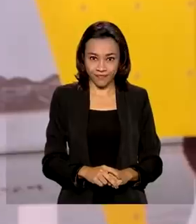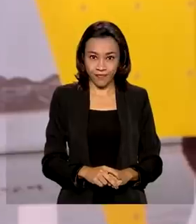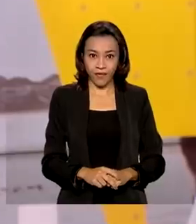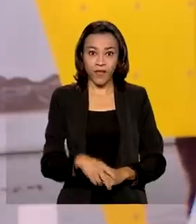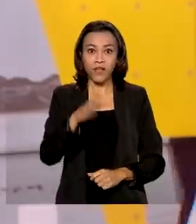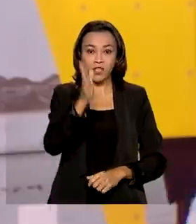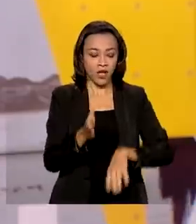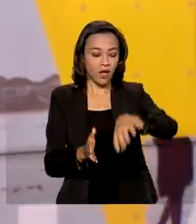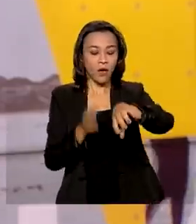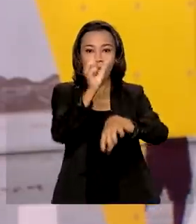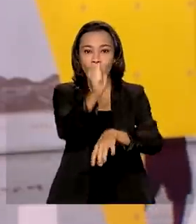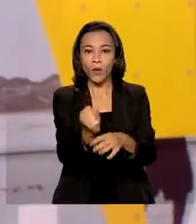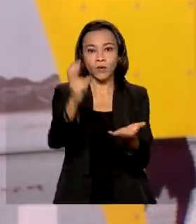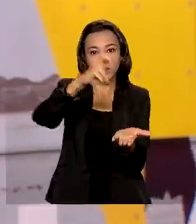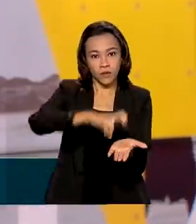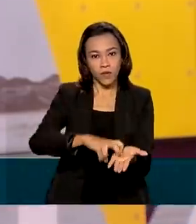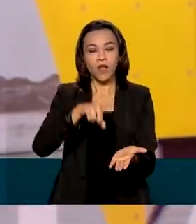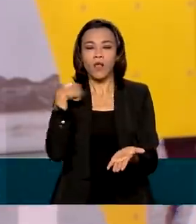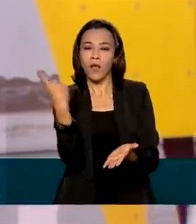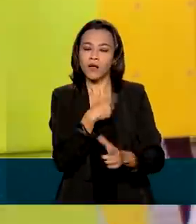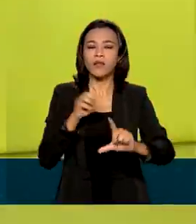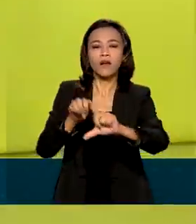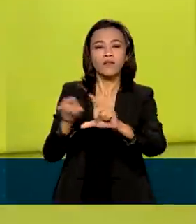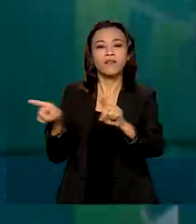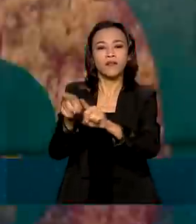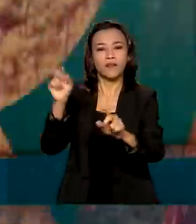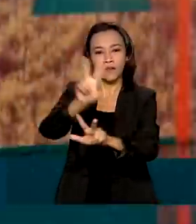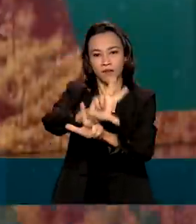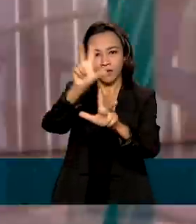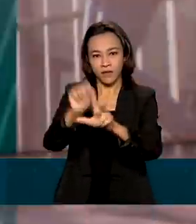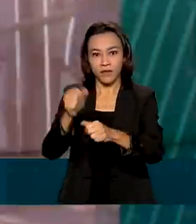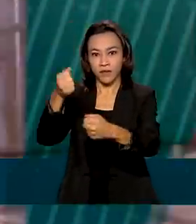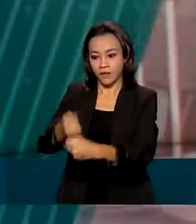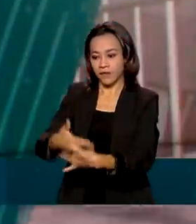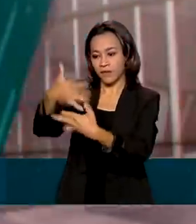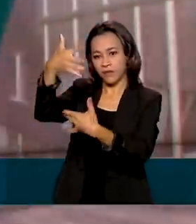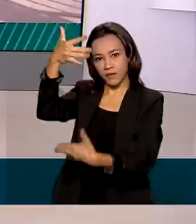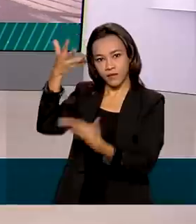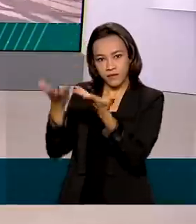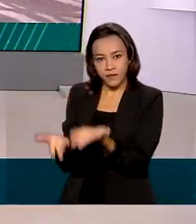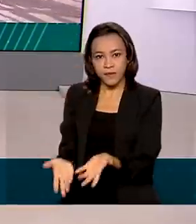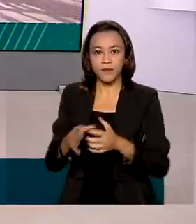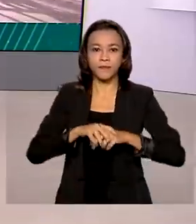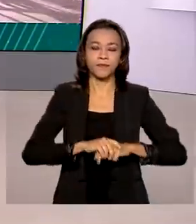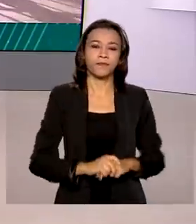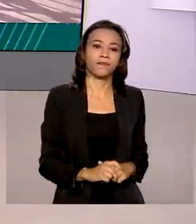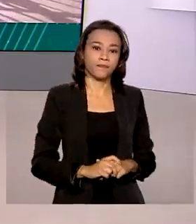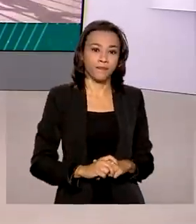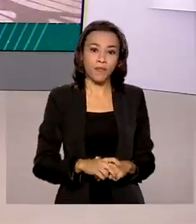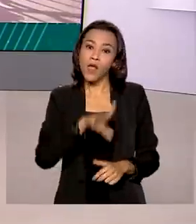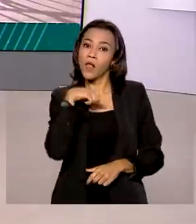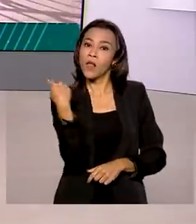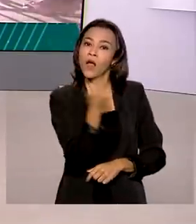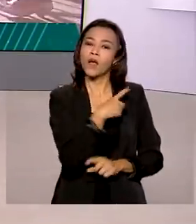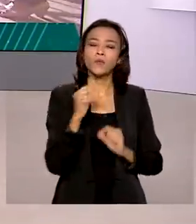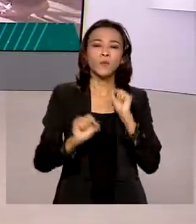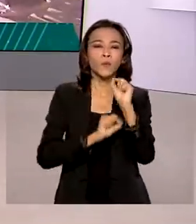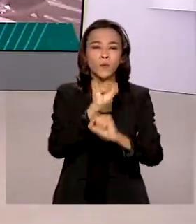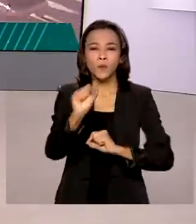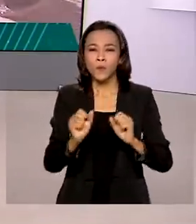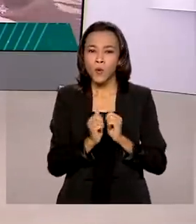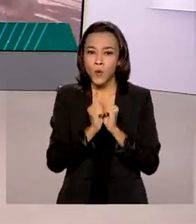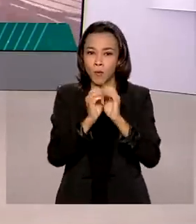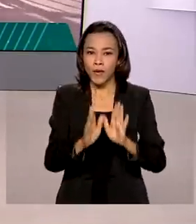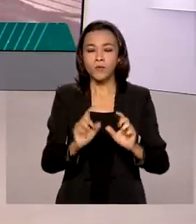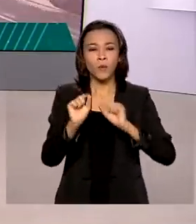Agora, 8 horas, estamos ao vivo pela TV Brasil e redes sociais. A gente inicia falando da queda